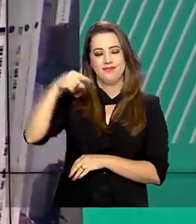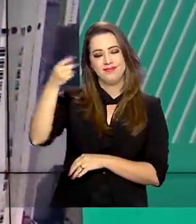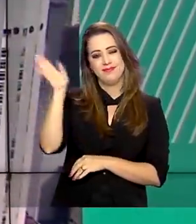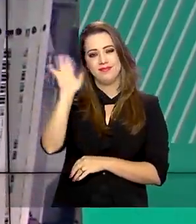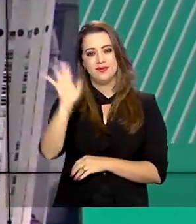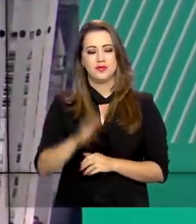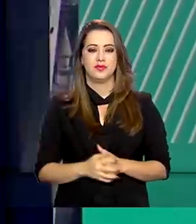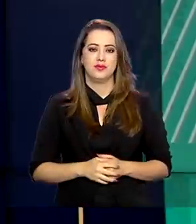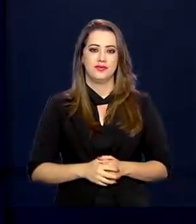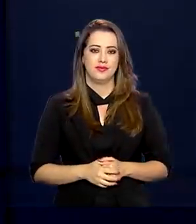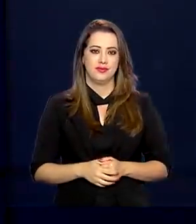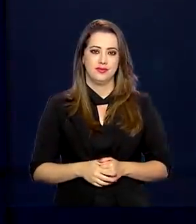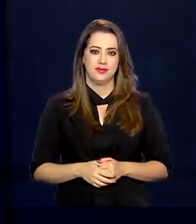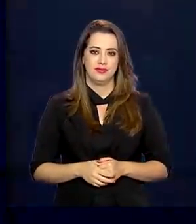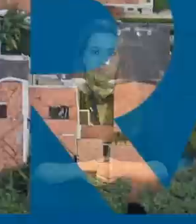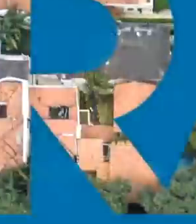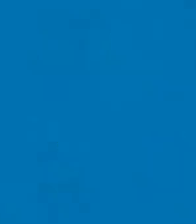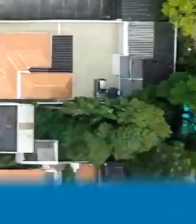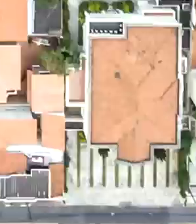Nos vemos na próxima edição. Até lá.